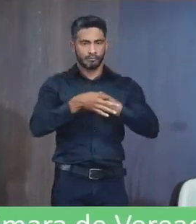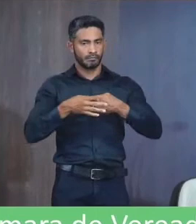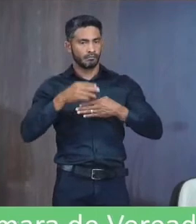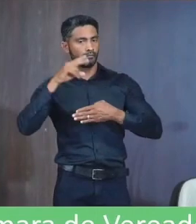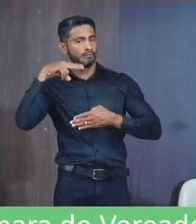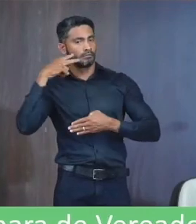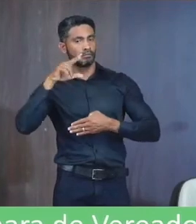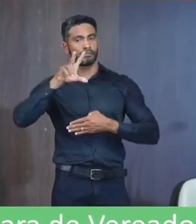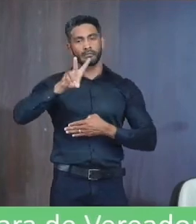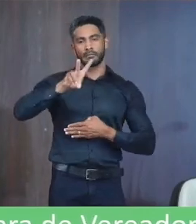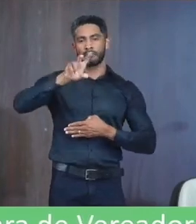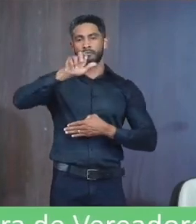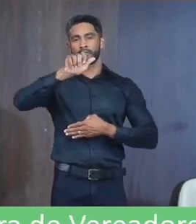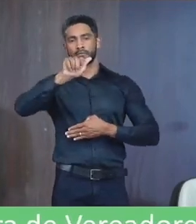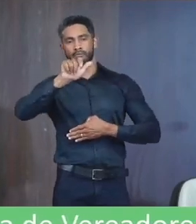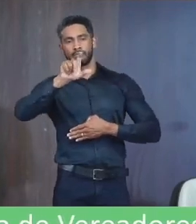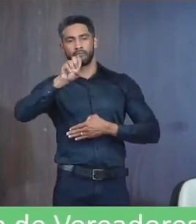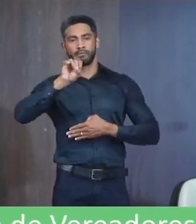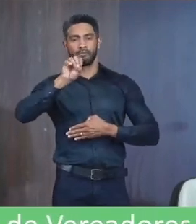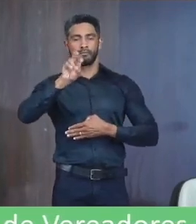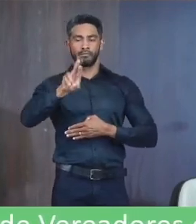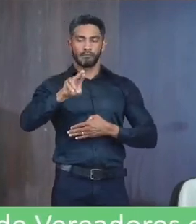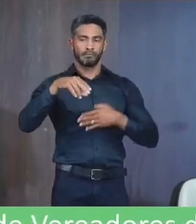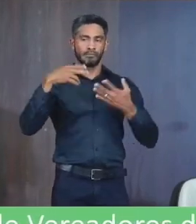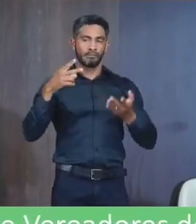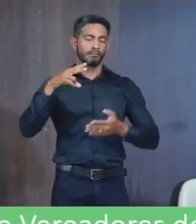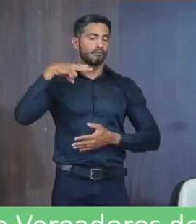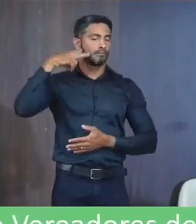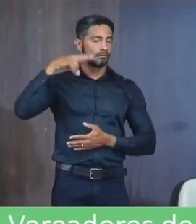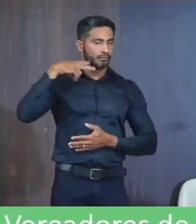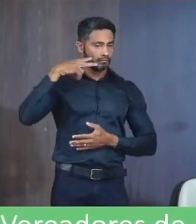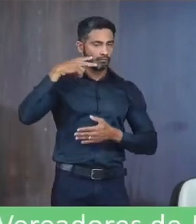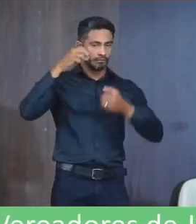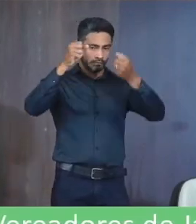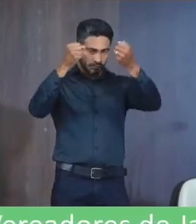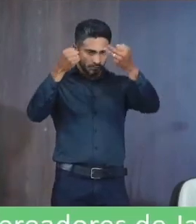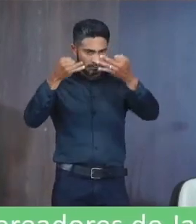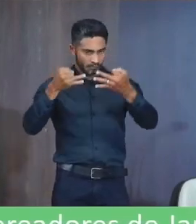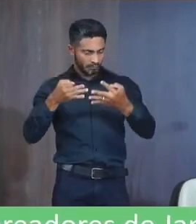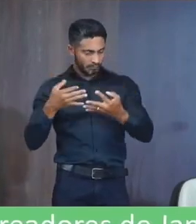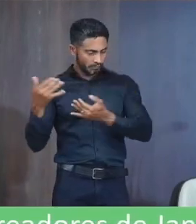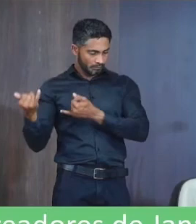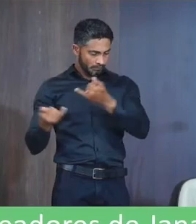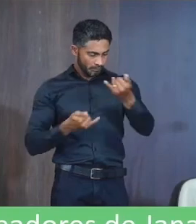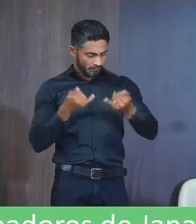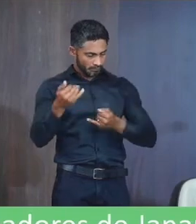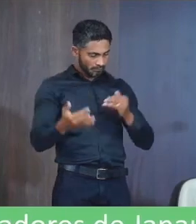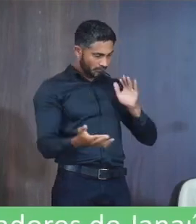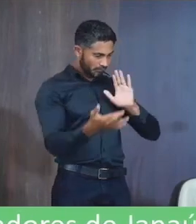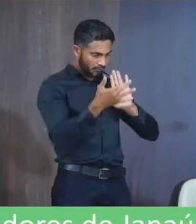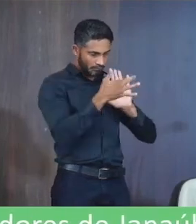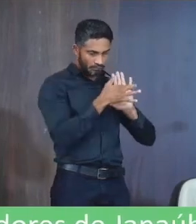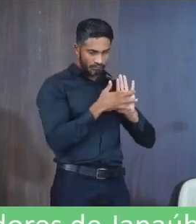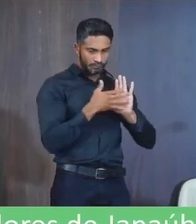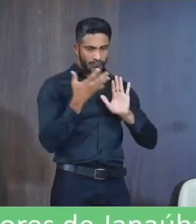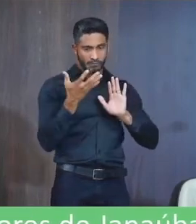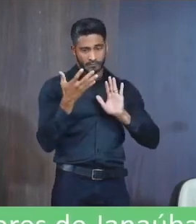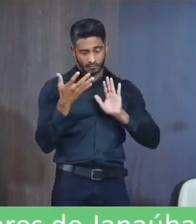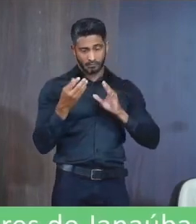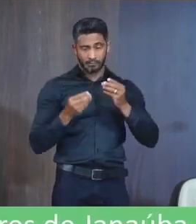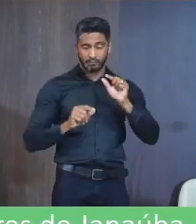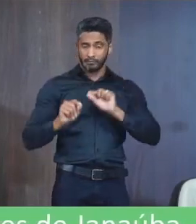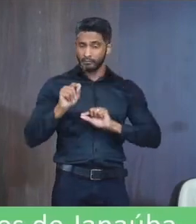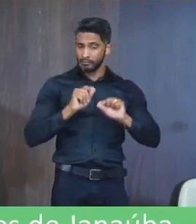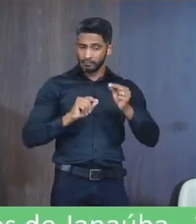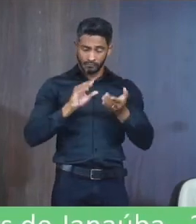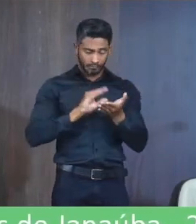O vereador Valdeir Do Santo Silva Excelentíssimo Senhor Presidente O vereador Subassinado Vem após ouvir Do plenário Na forma regimental Requerer